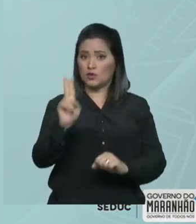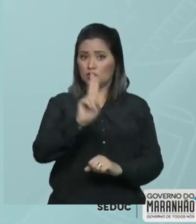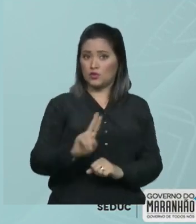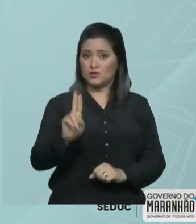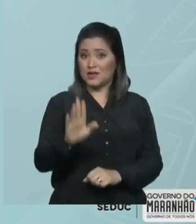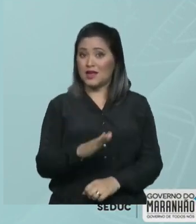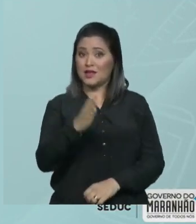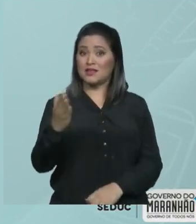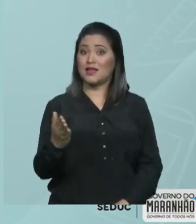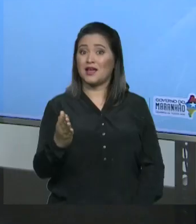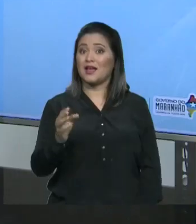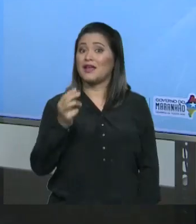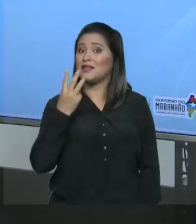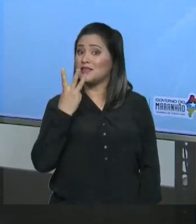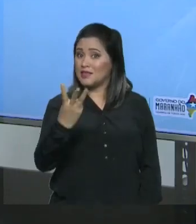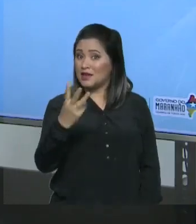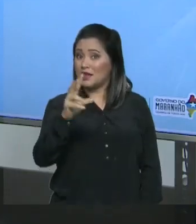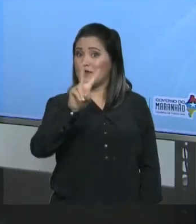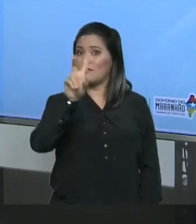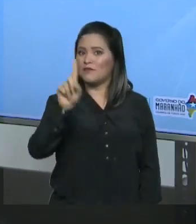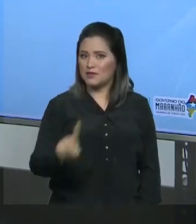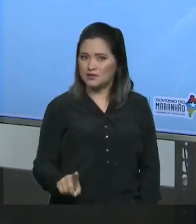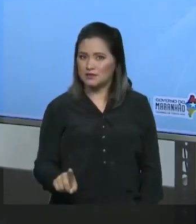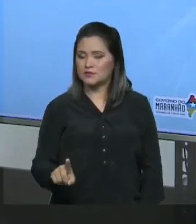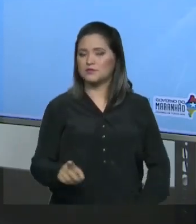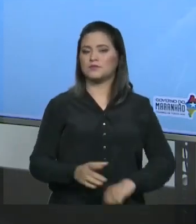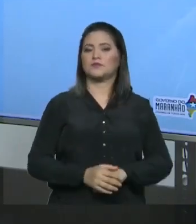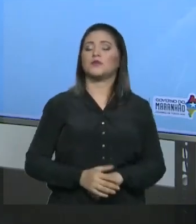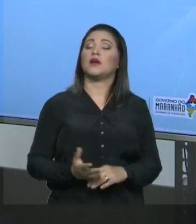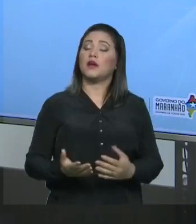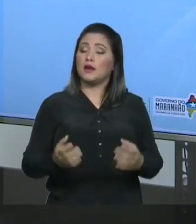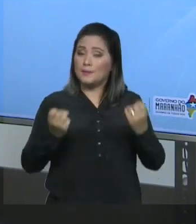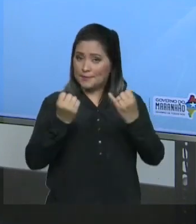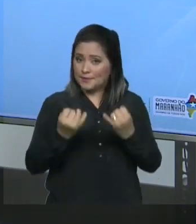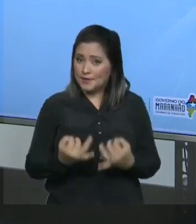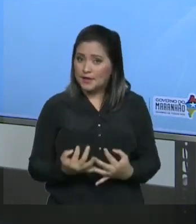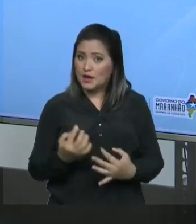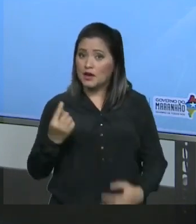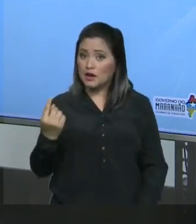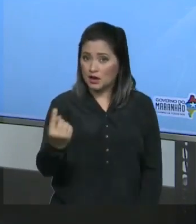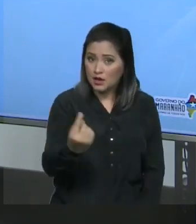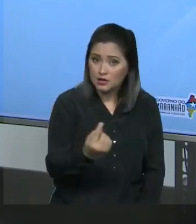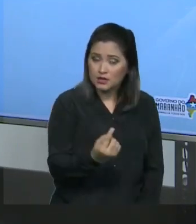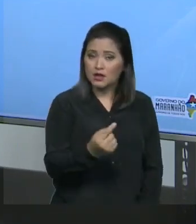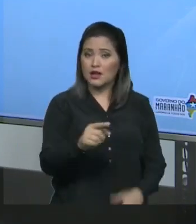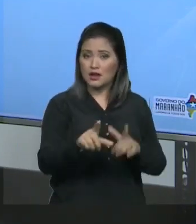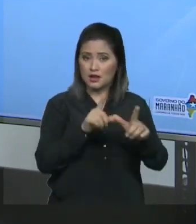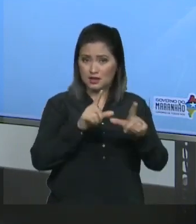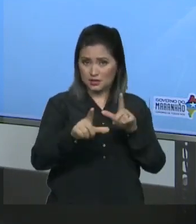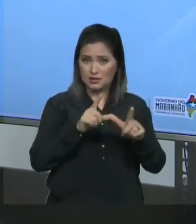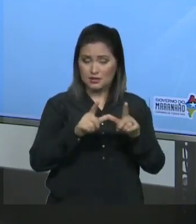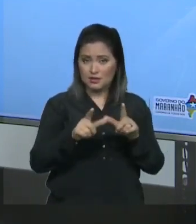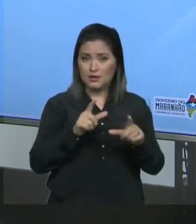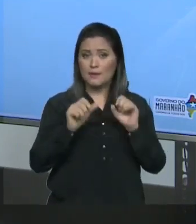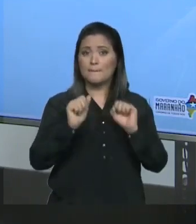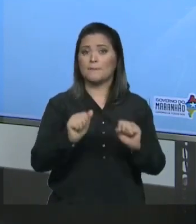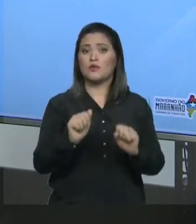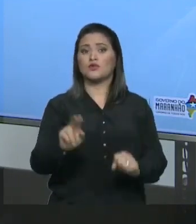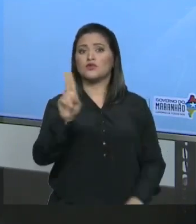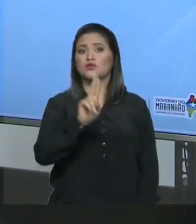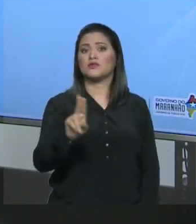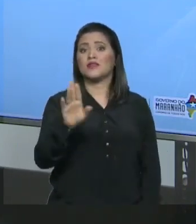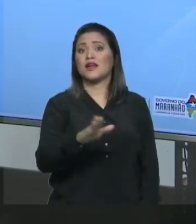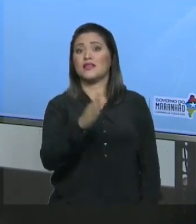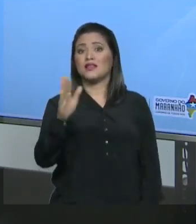máximo três vezes. Ou seja, cada um desses símbolos eu posso repetir no máximo três vezes